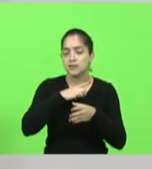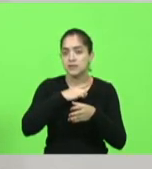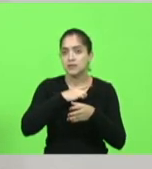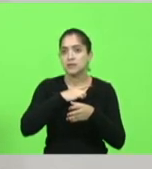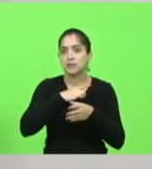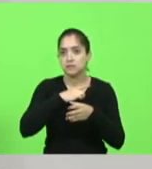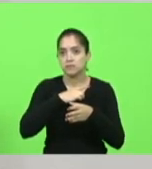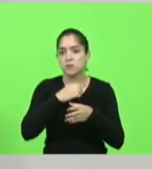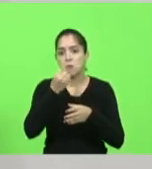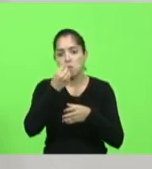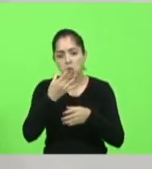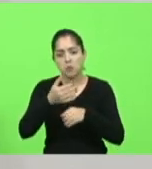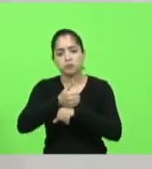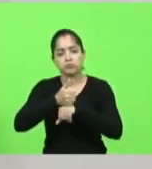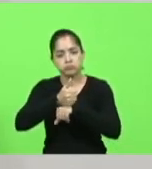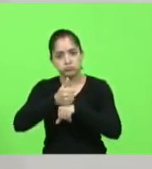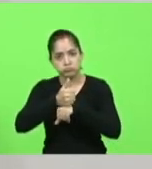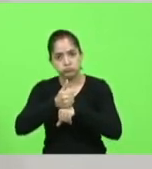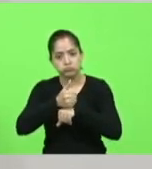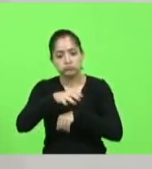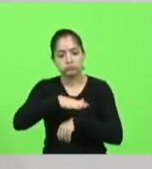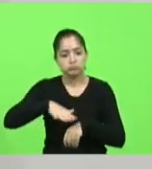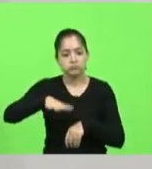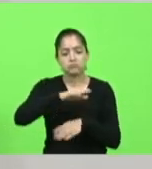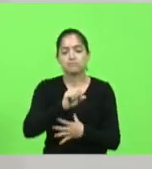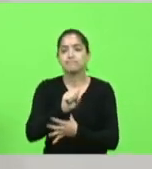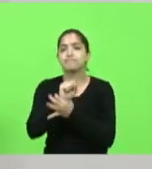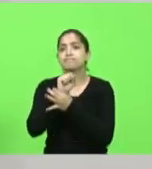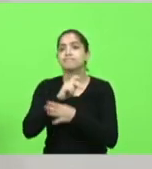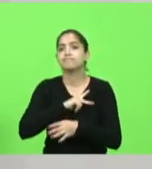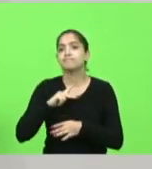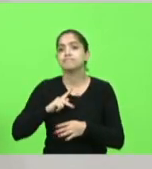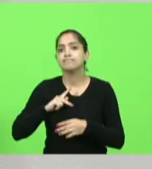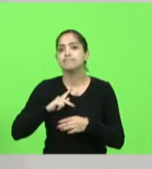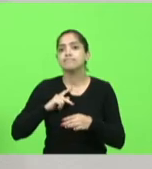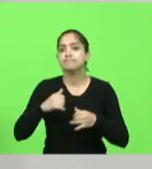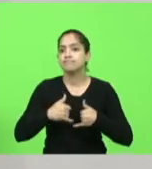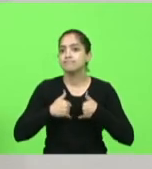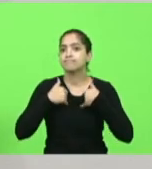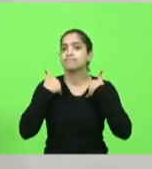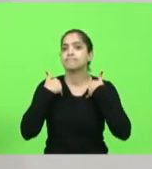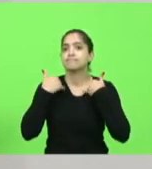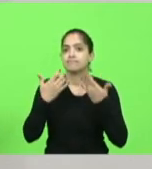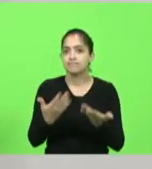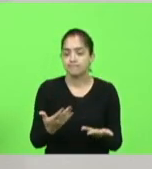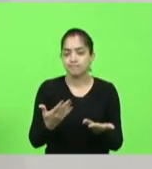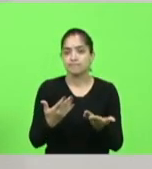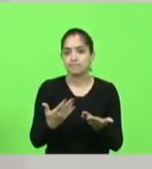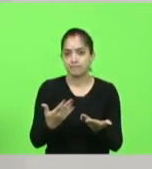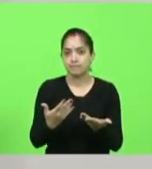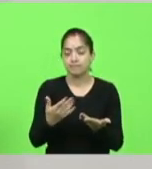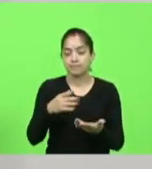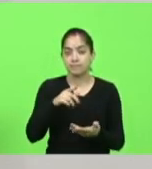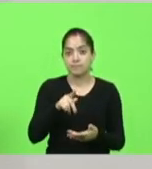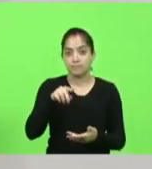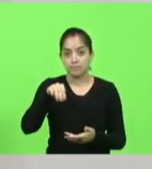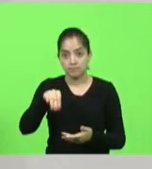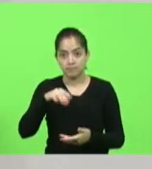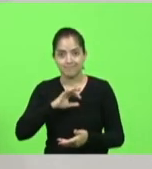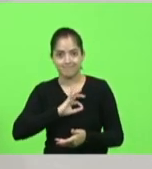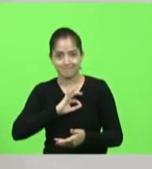bons profissionais da segurança pública, tenho muito orgulho da polícia militar, são nossos irmãos,